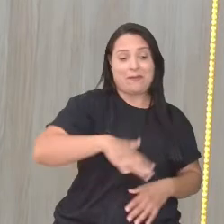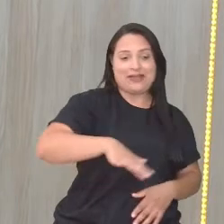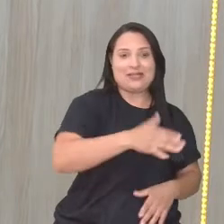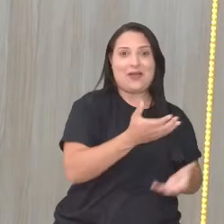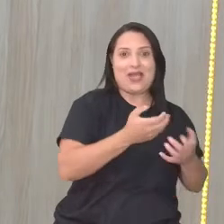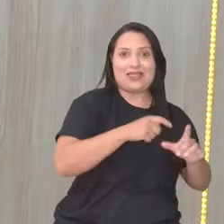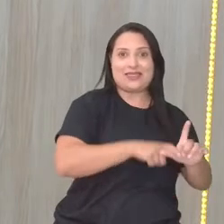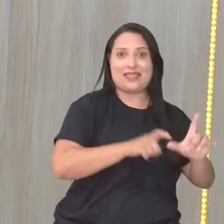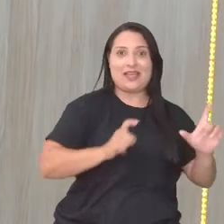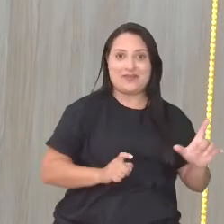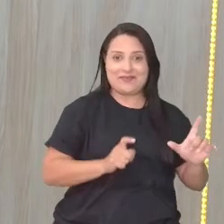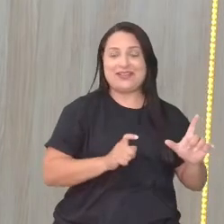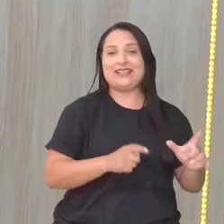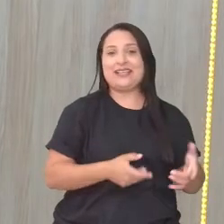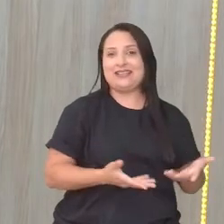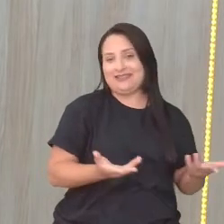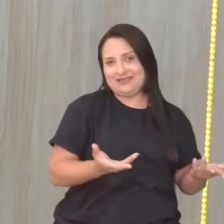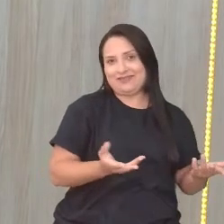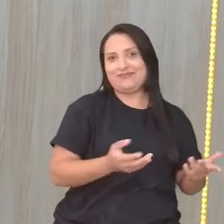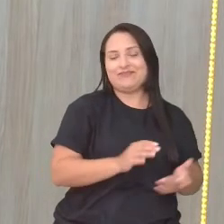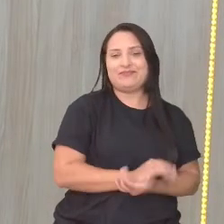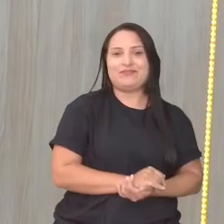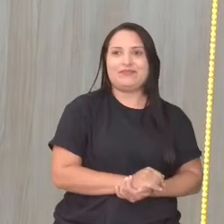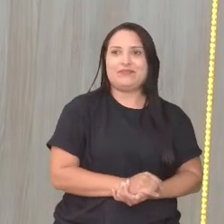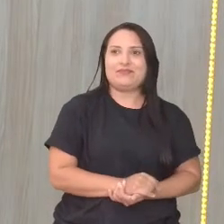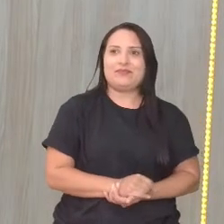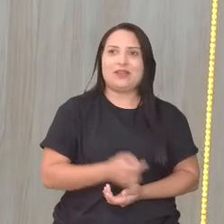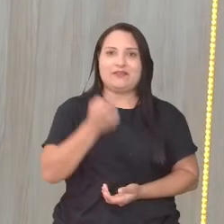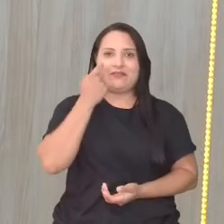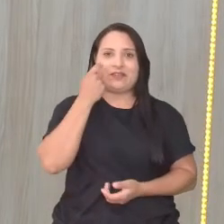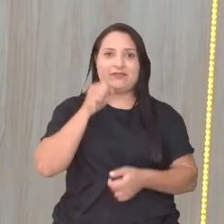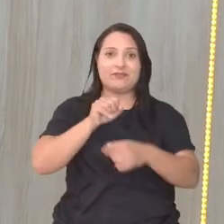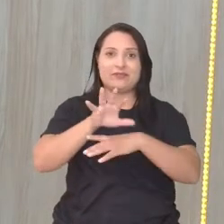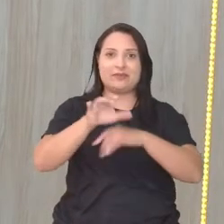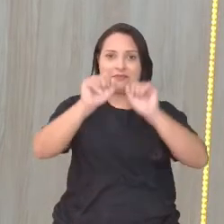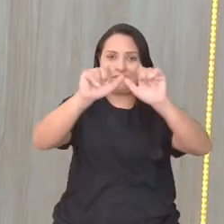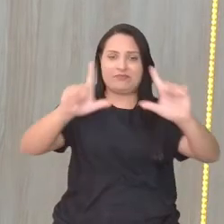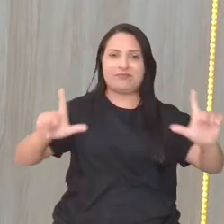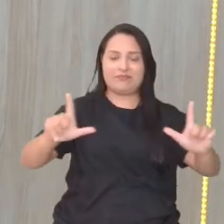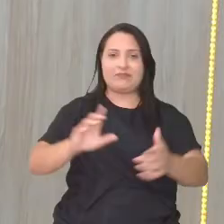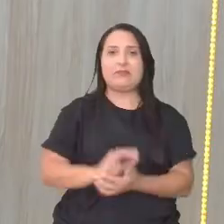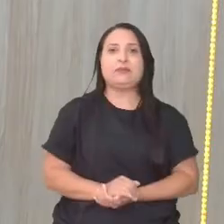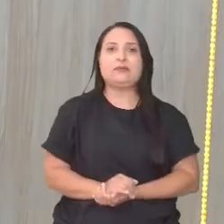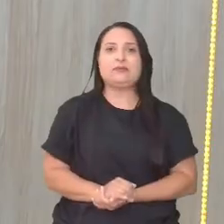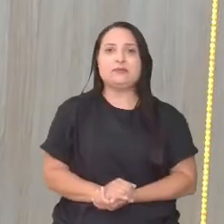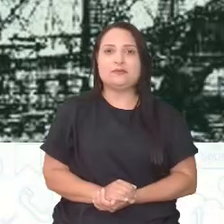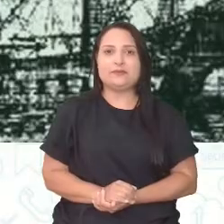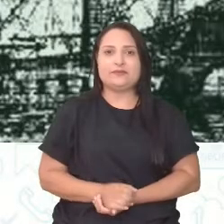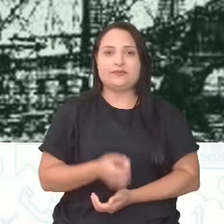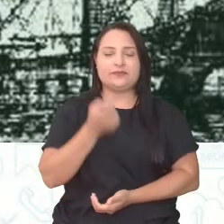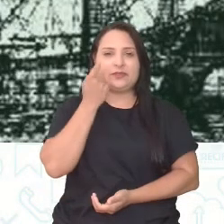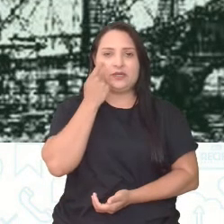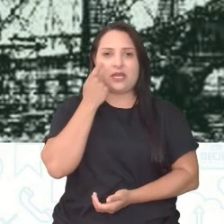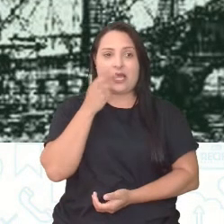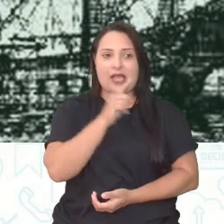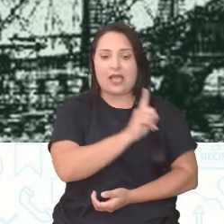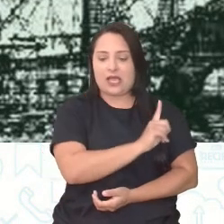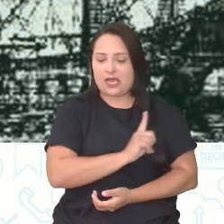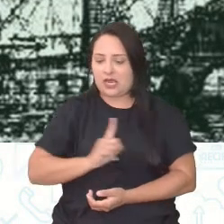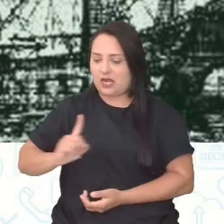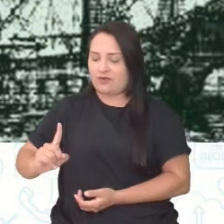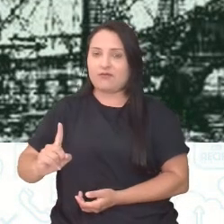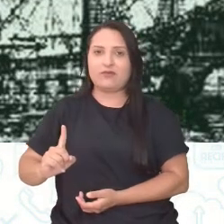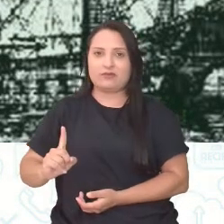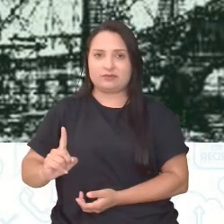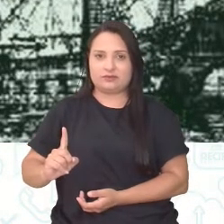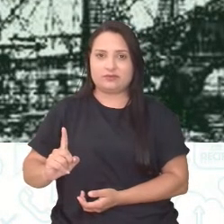Brasil, né? Exatamente. Aí vejam aí no slide. Então, vejam só. Ele volta, né? E